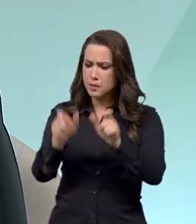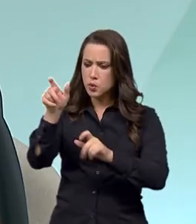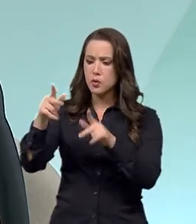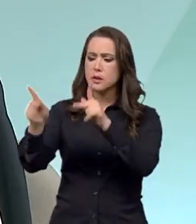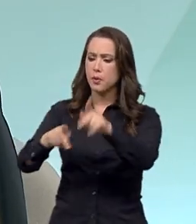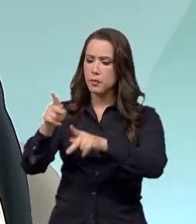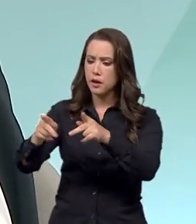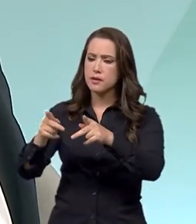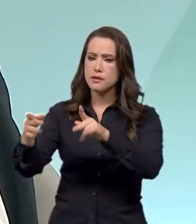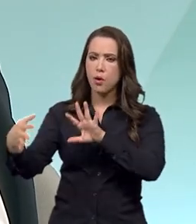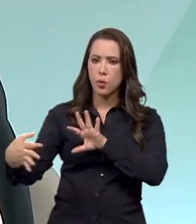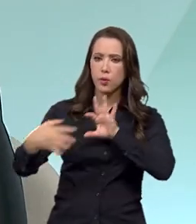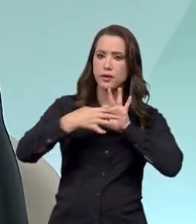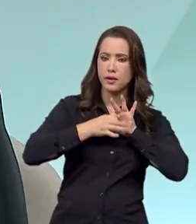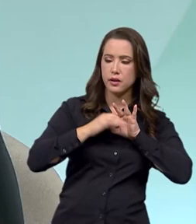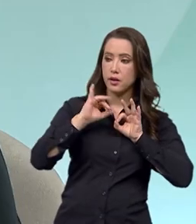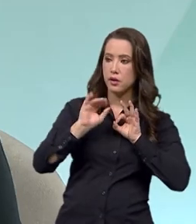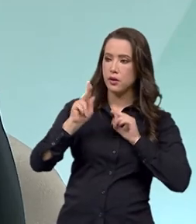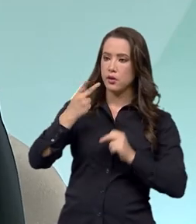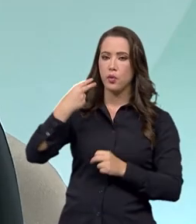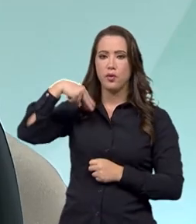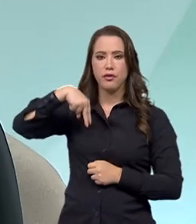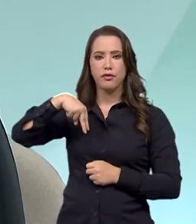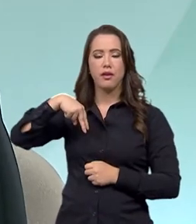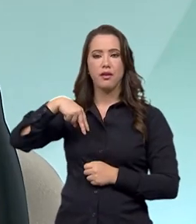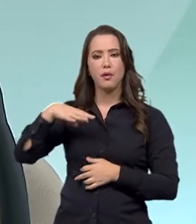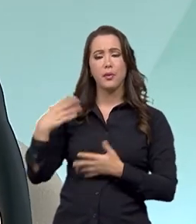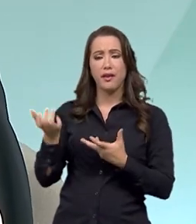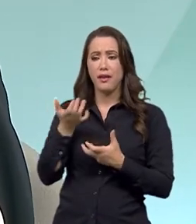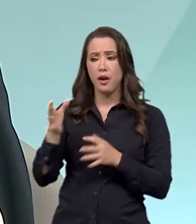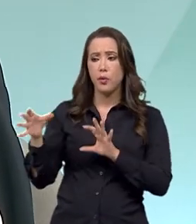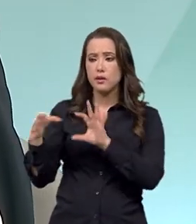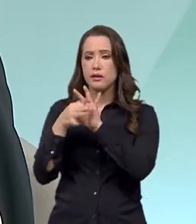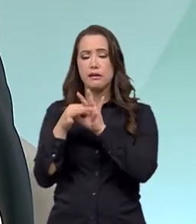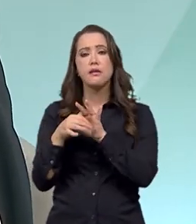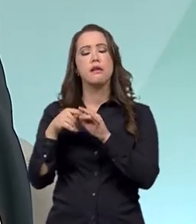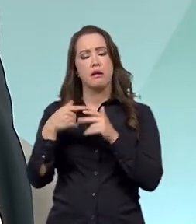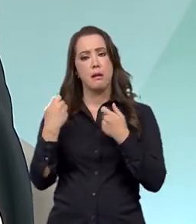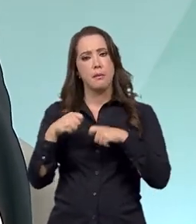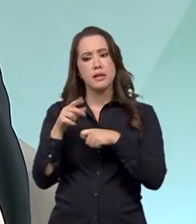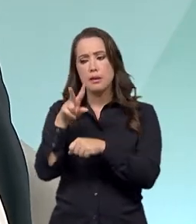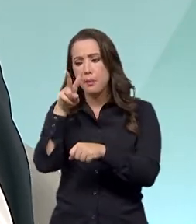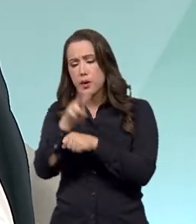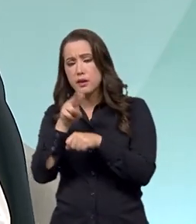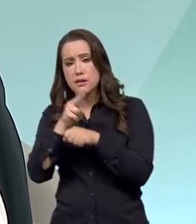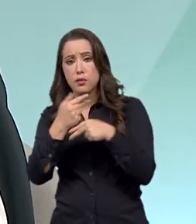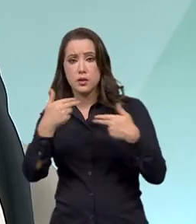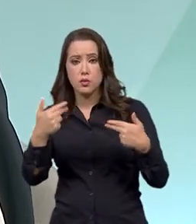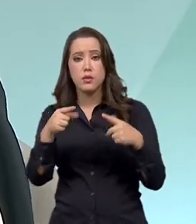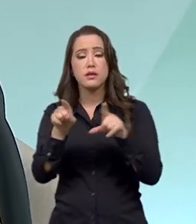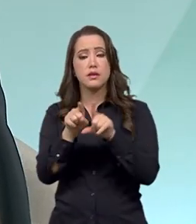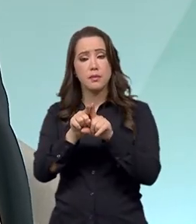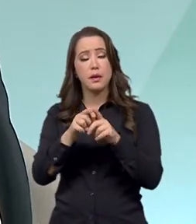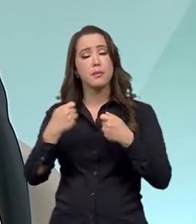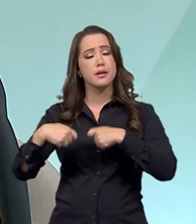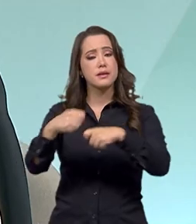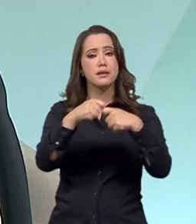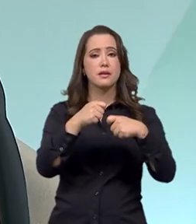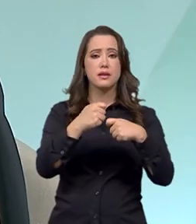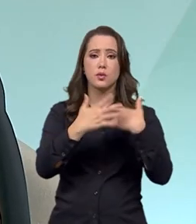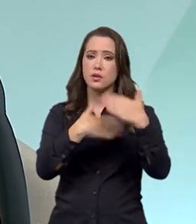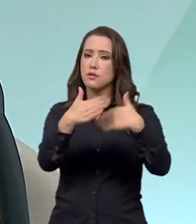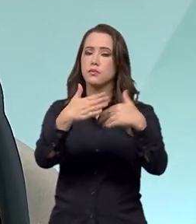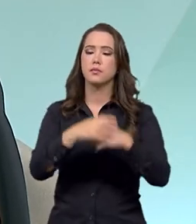unir a preservação com o desenvolvimento. A gente entende muito isso. Até quando o IFAM se omite,